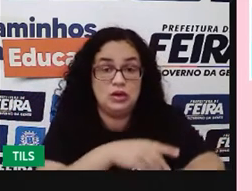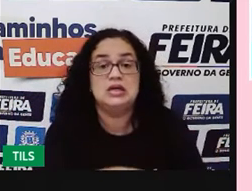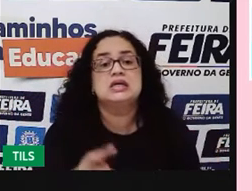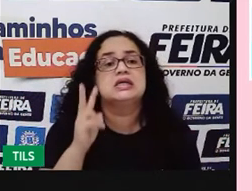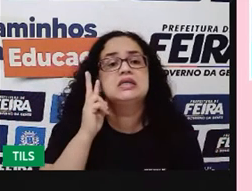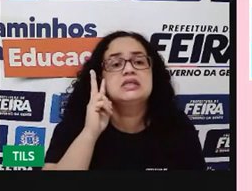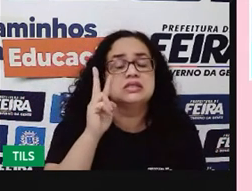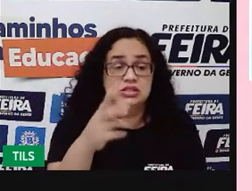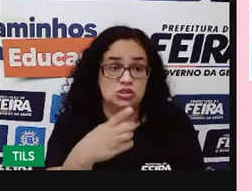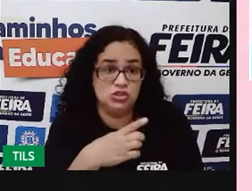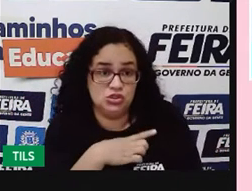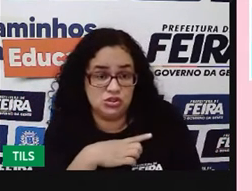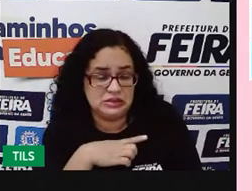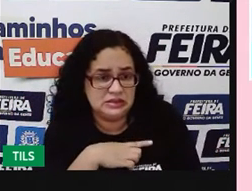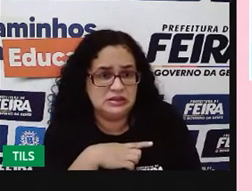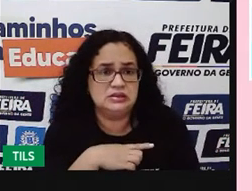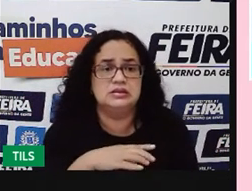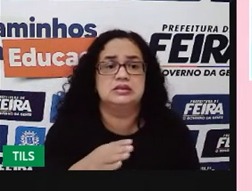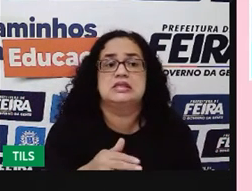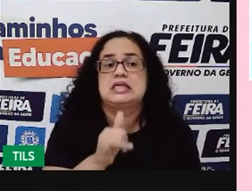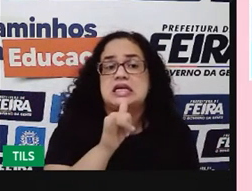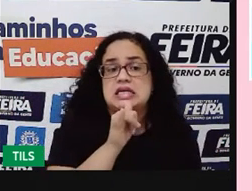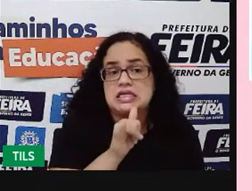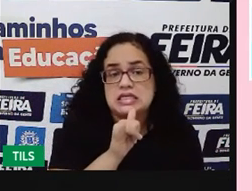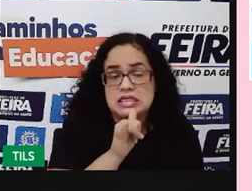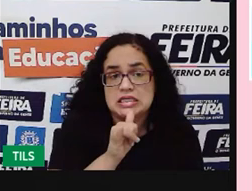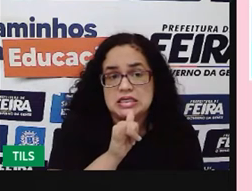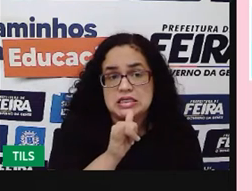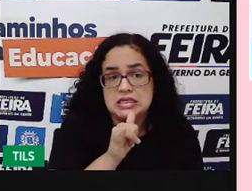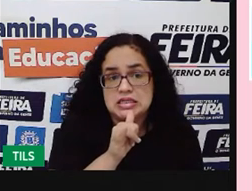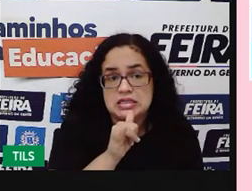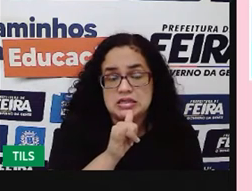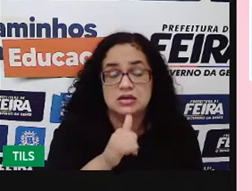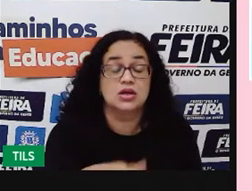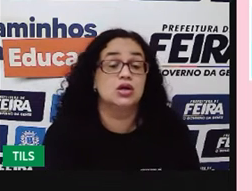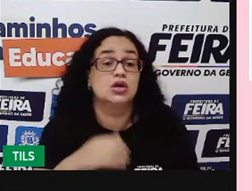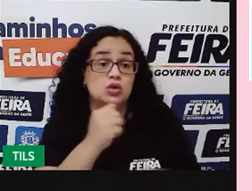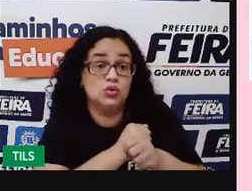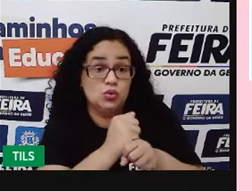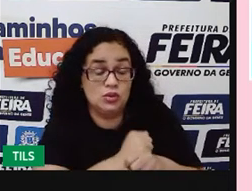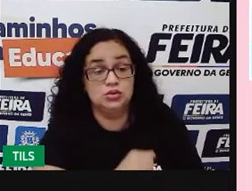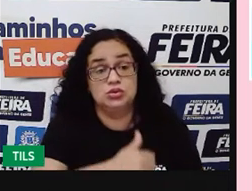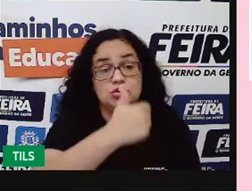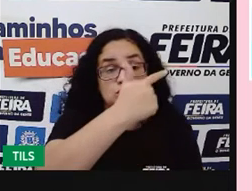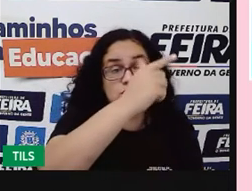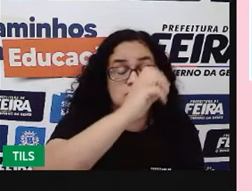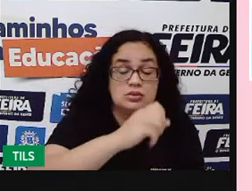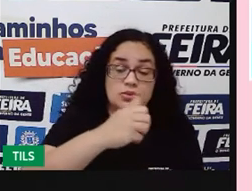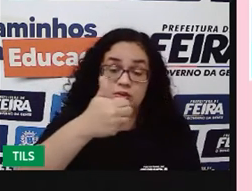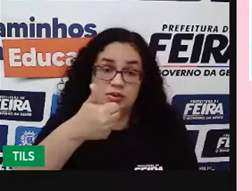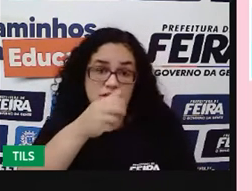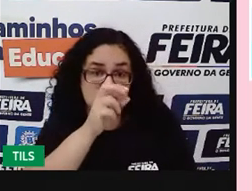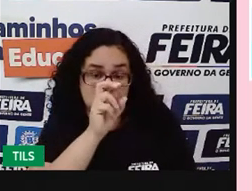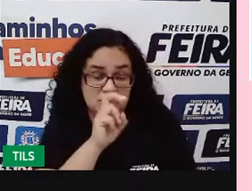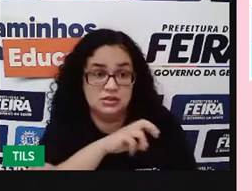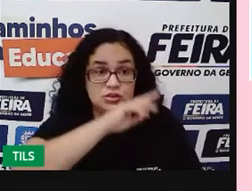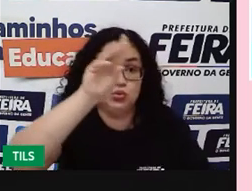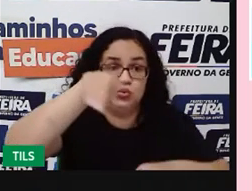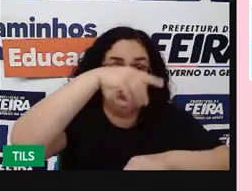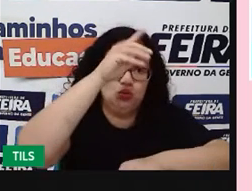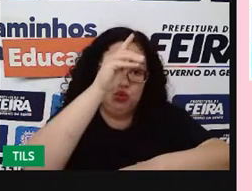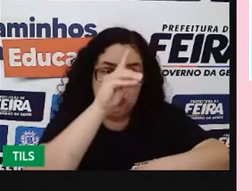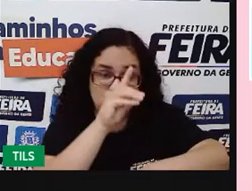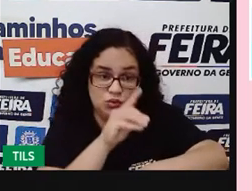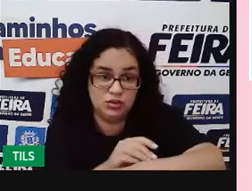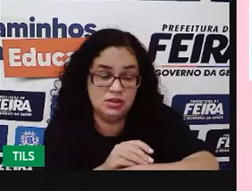a gente já tem alguns casos, eu trago um exemplo aqui, né? De 2015, do surto de dengue, né?